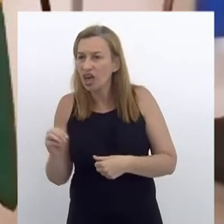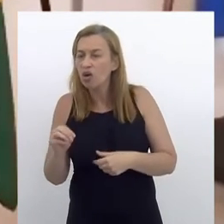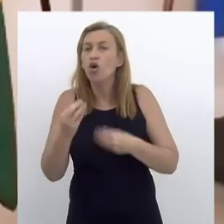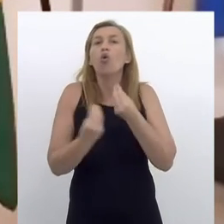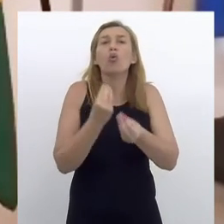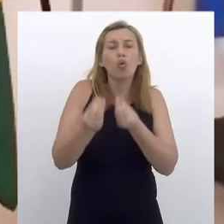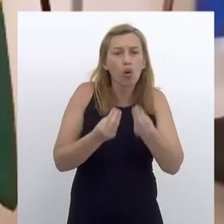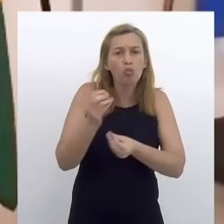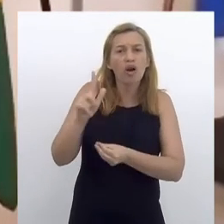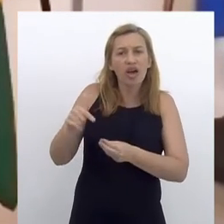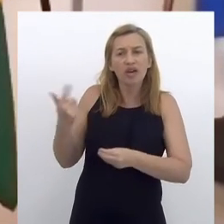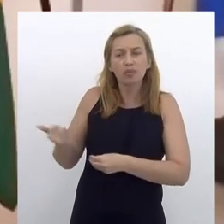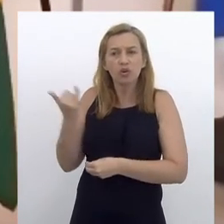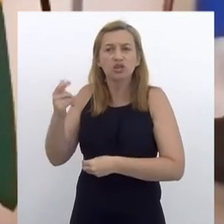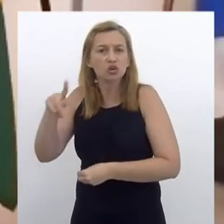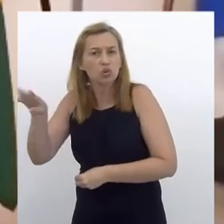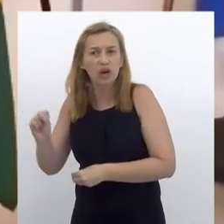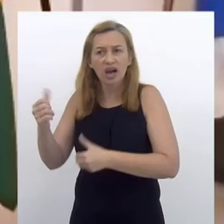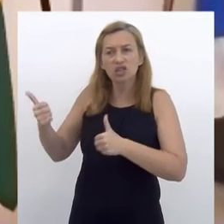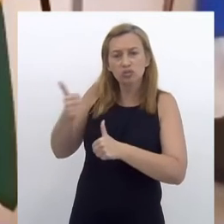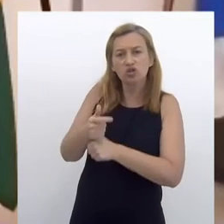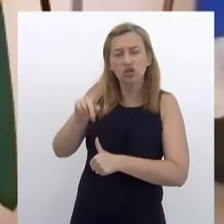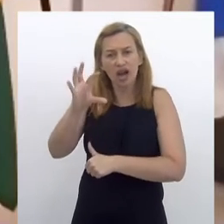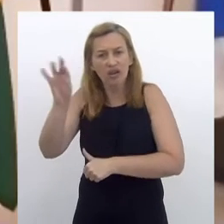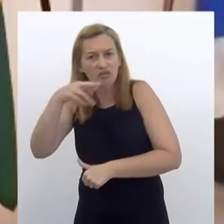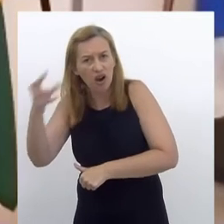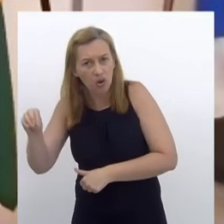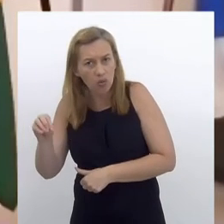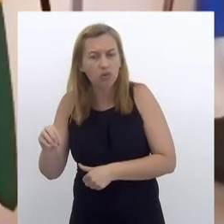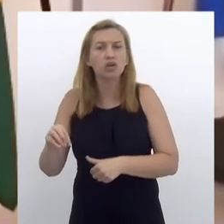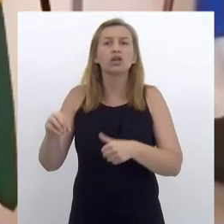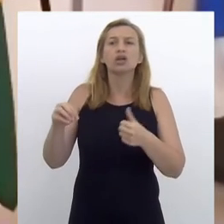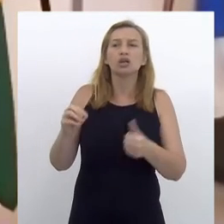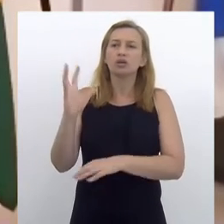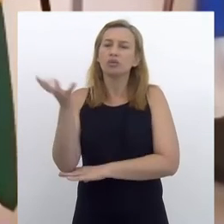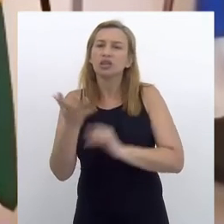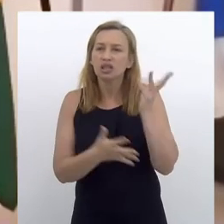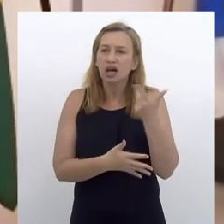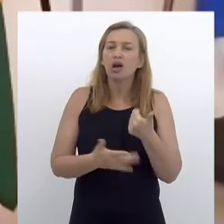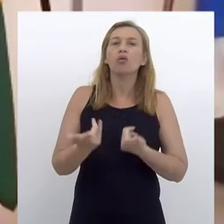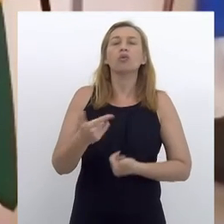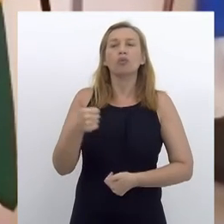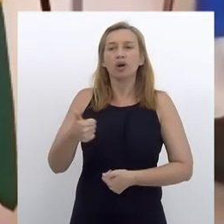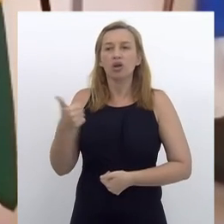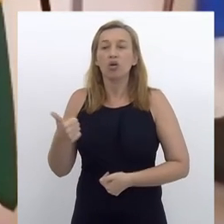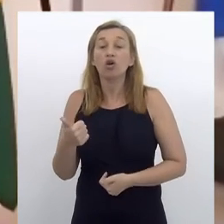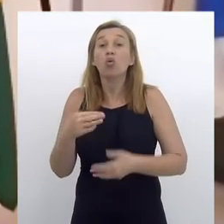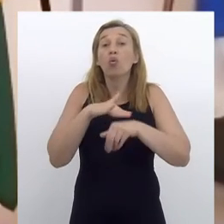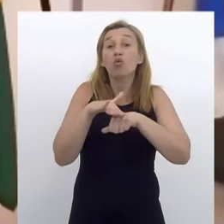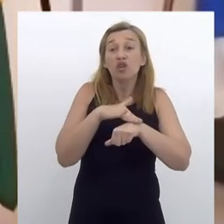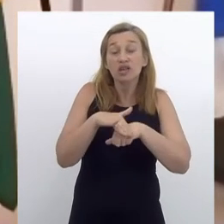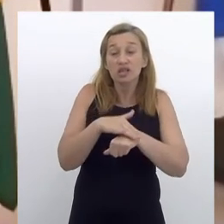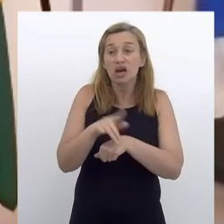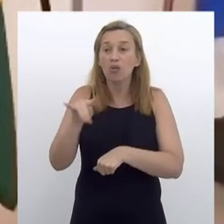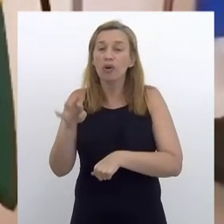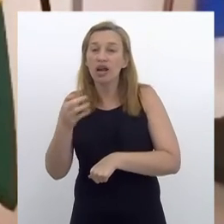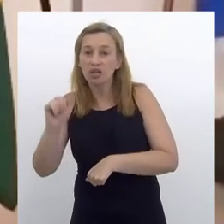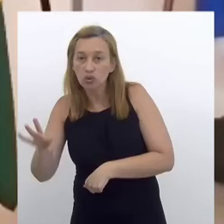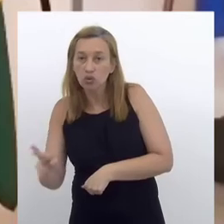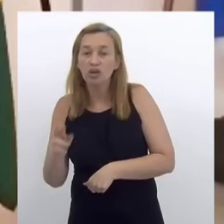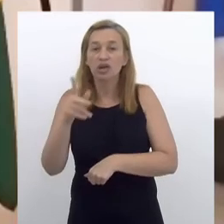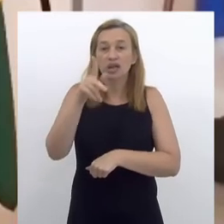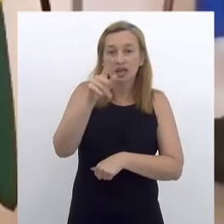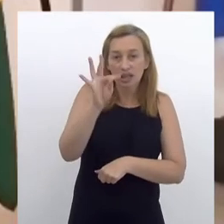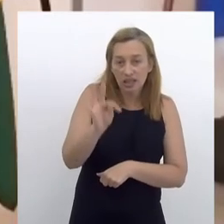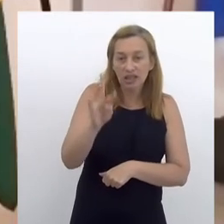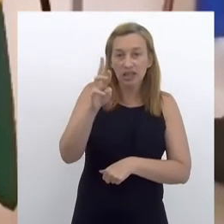tem que conversar com a Ternium, para ver como se torna viável o gás, substituição ao carvão e os ganhos ambientais, a mesma coisa com a Gerdau, tem que